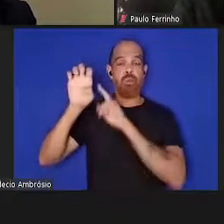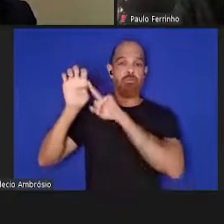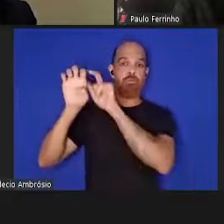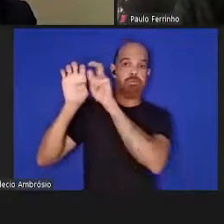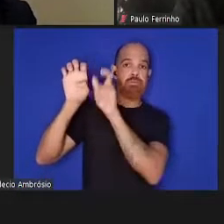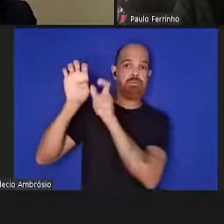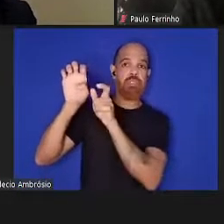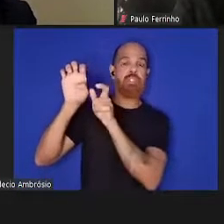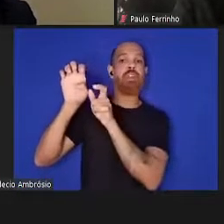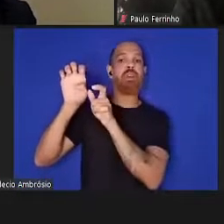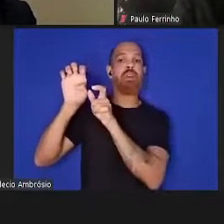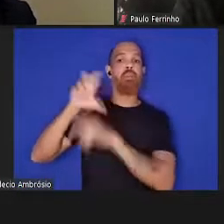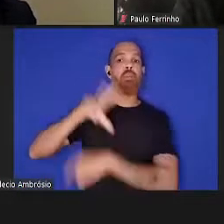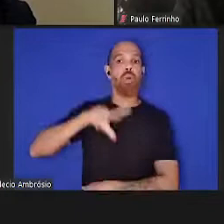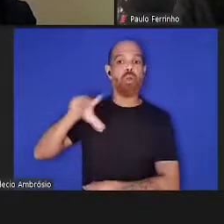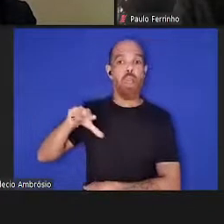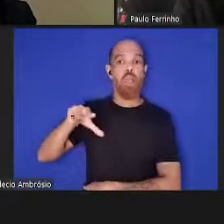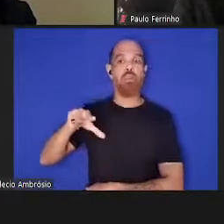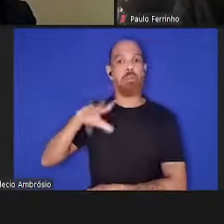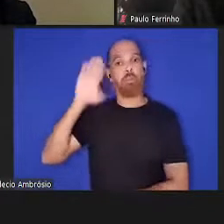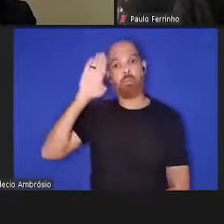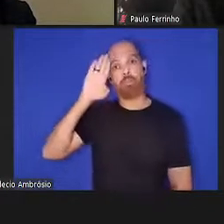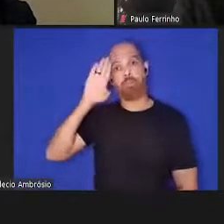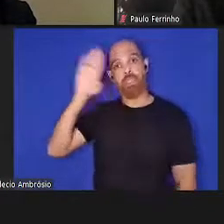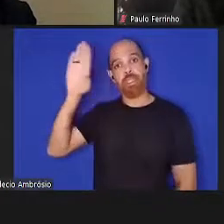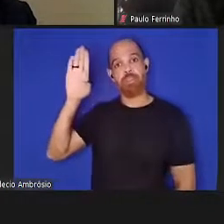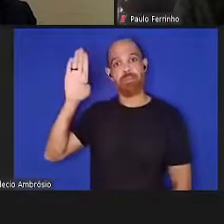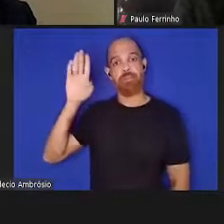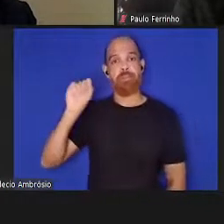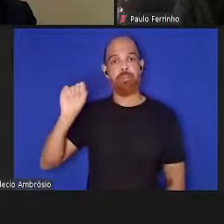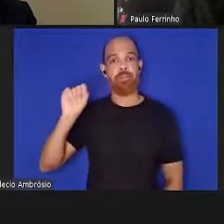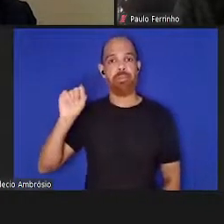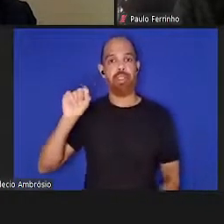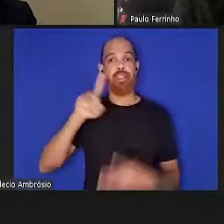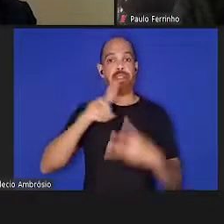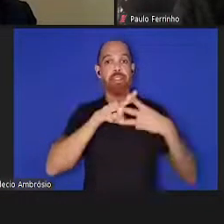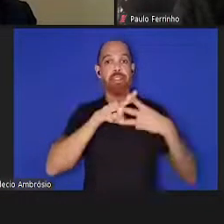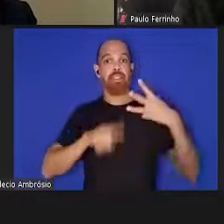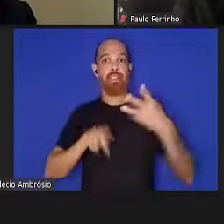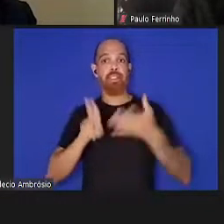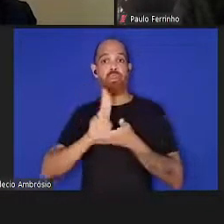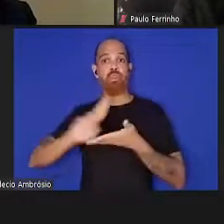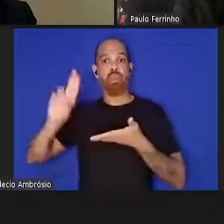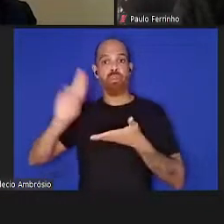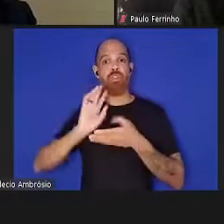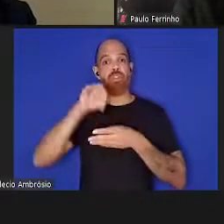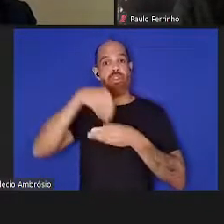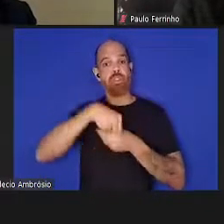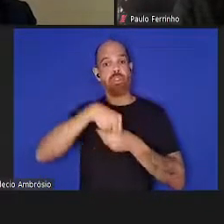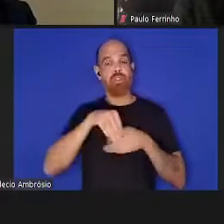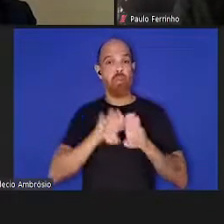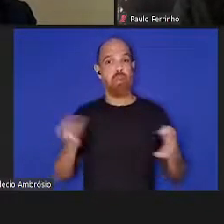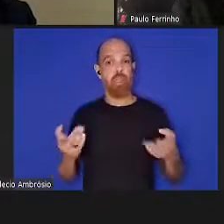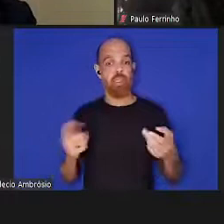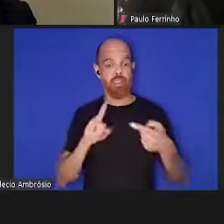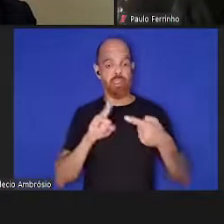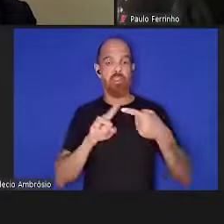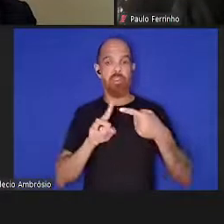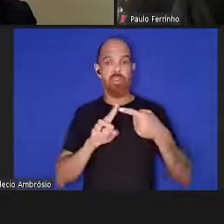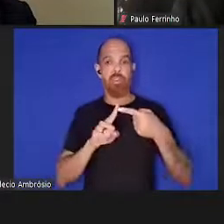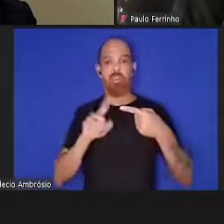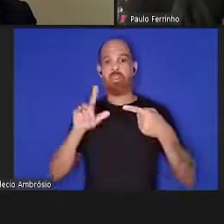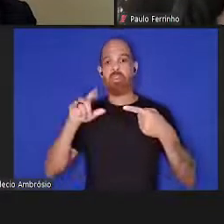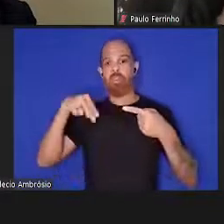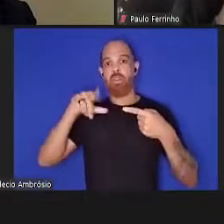principalmente as três universidades que compõem hoje essa mesa, a Universidade de Nova de Lisboa,